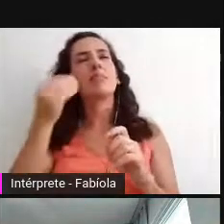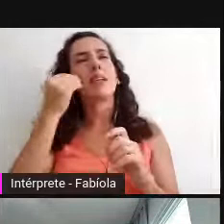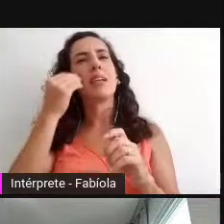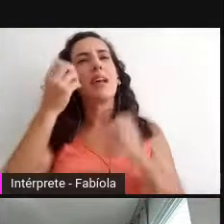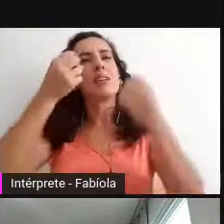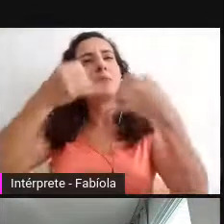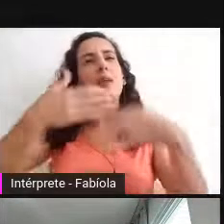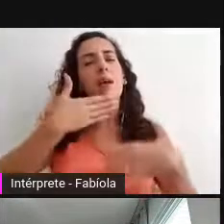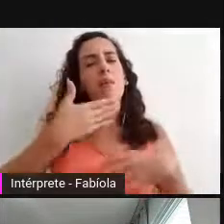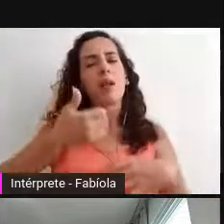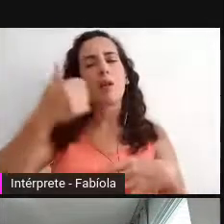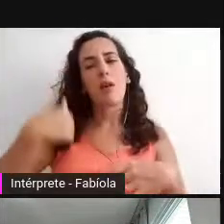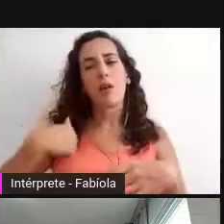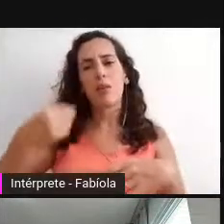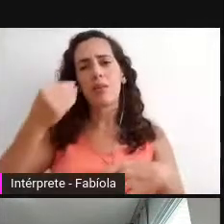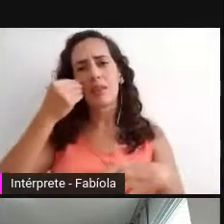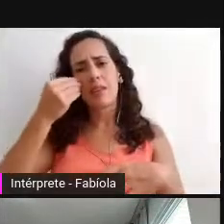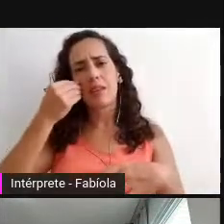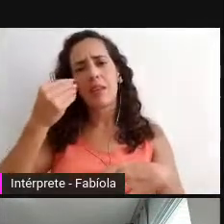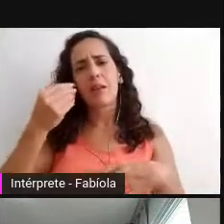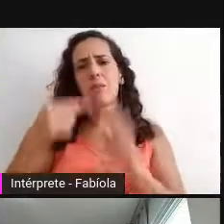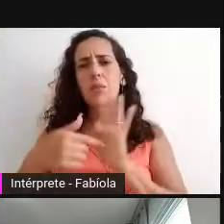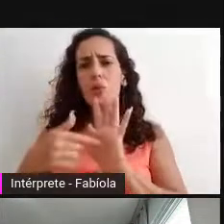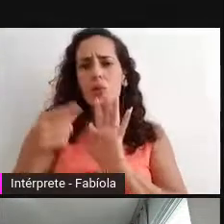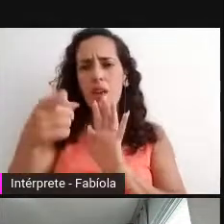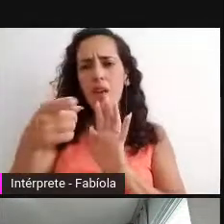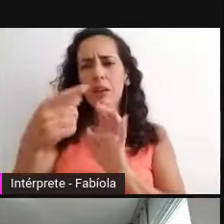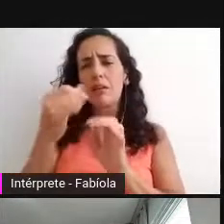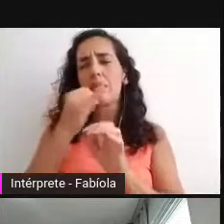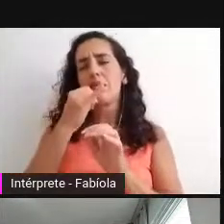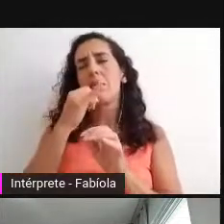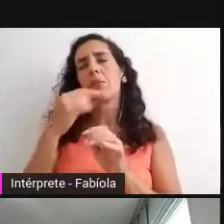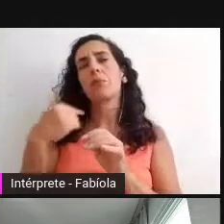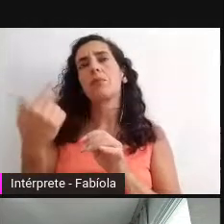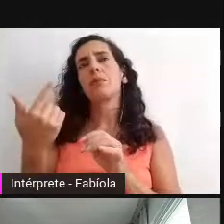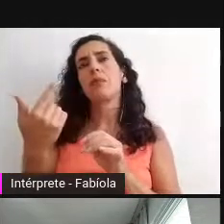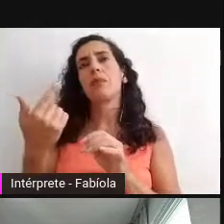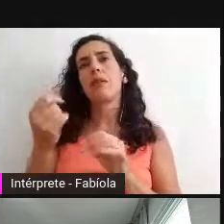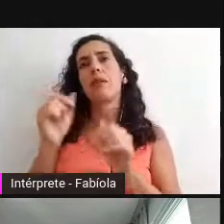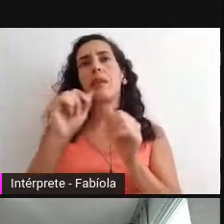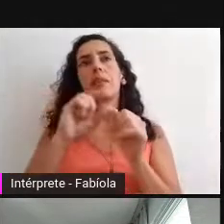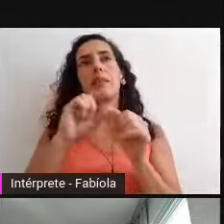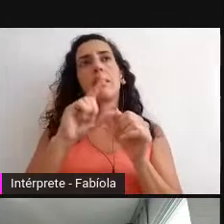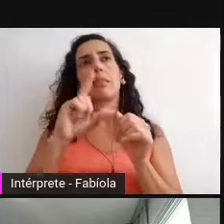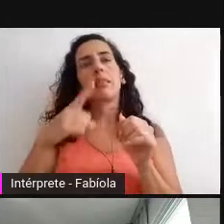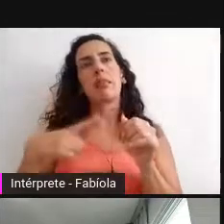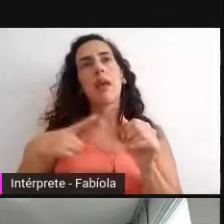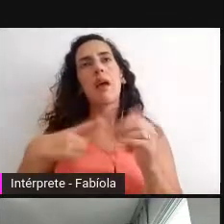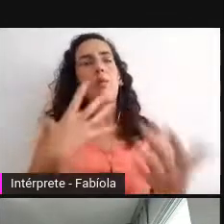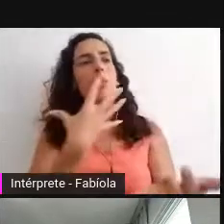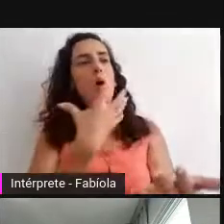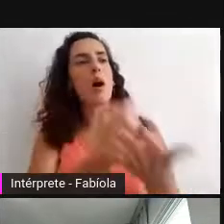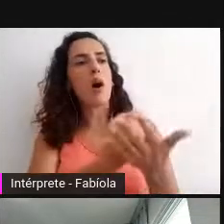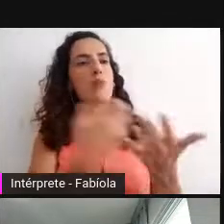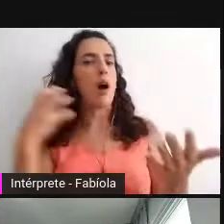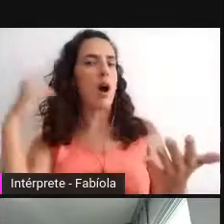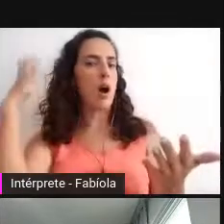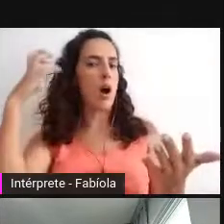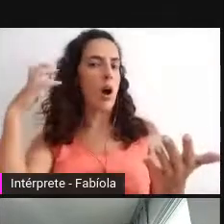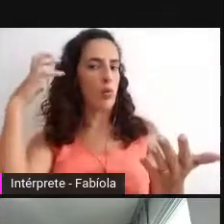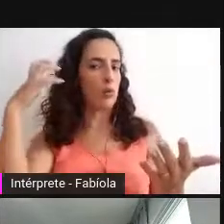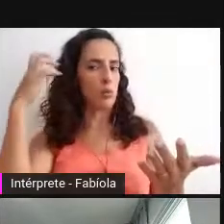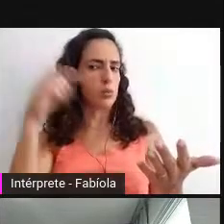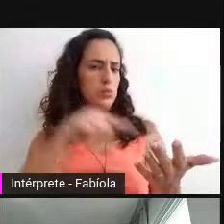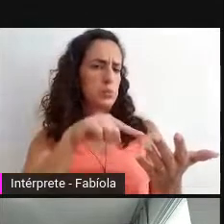ilustrar aqui com a ideia de converter, por exemplo, um arquivo de áudio. Esse arquivo de áudio, que está em